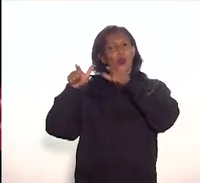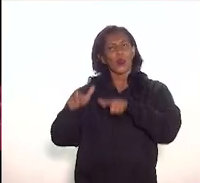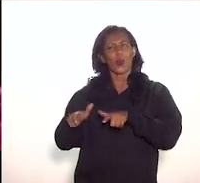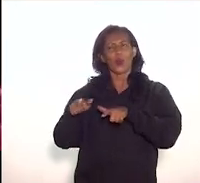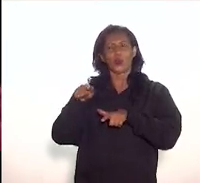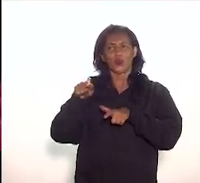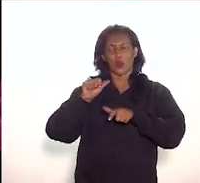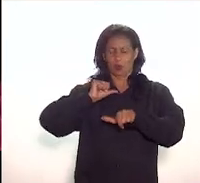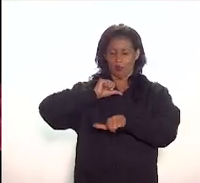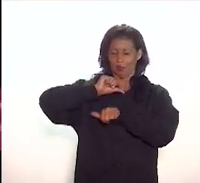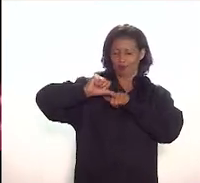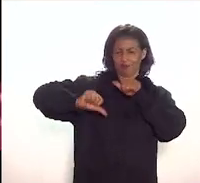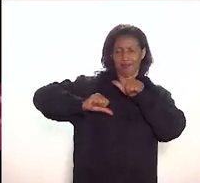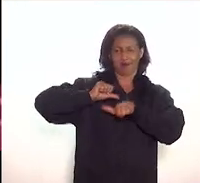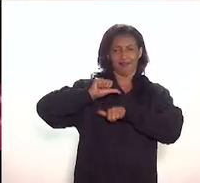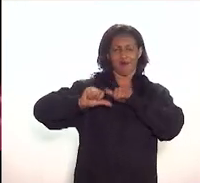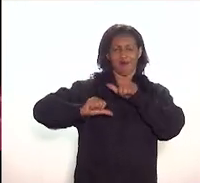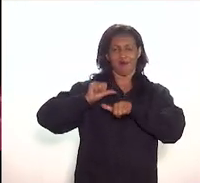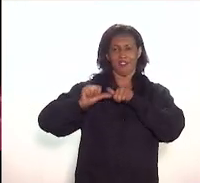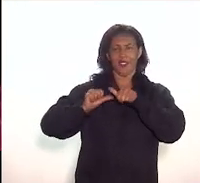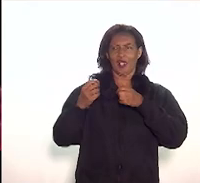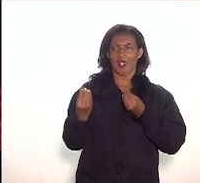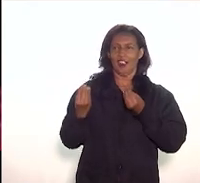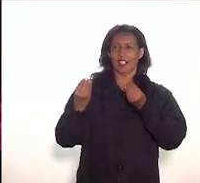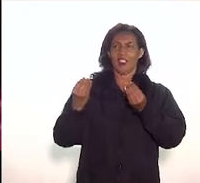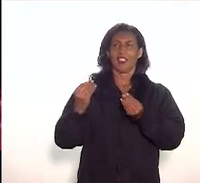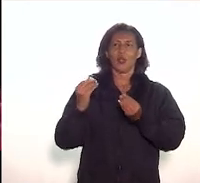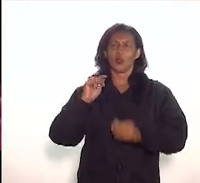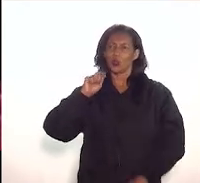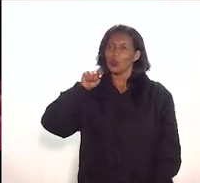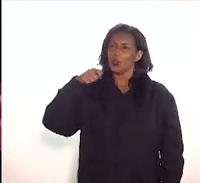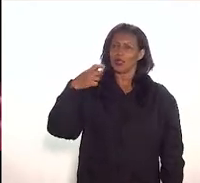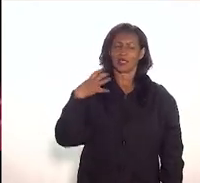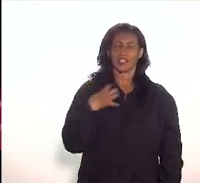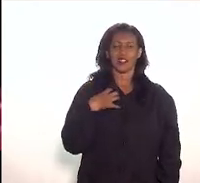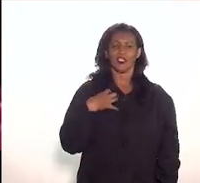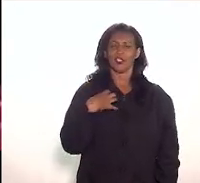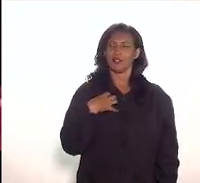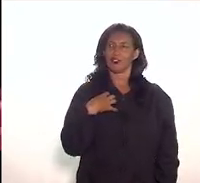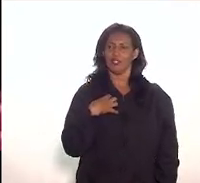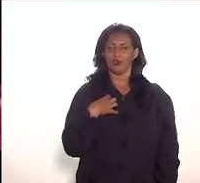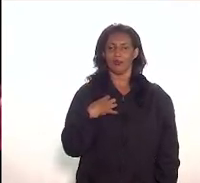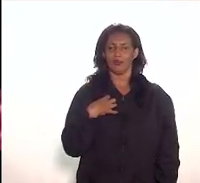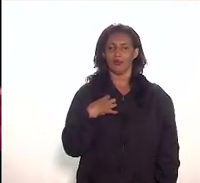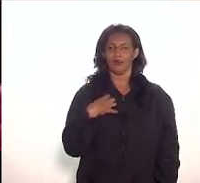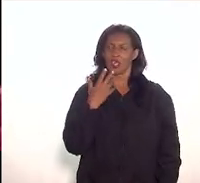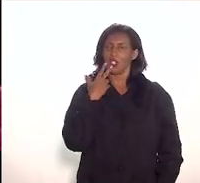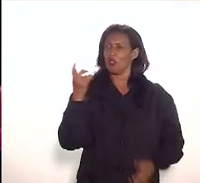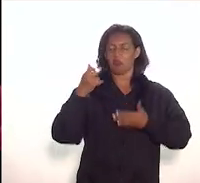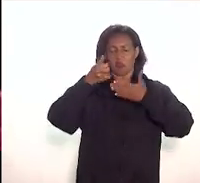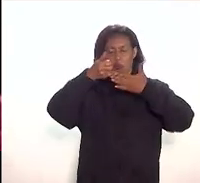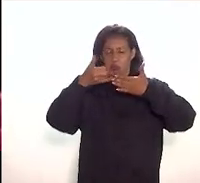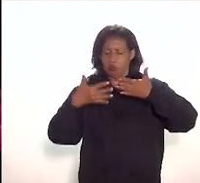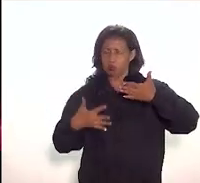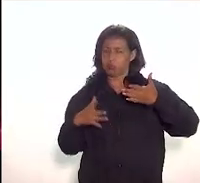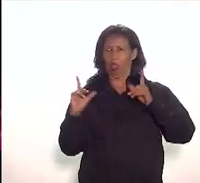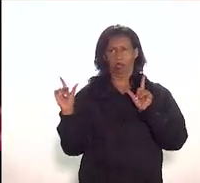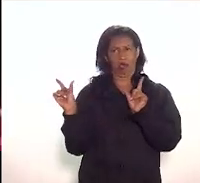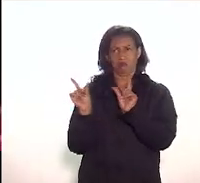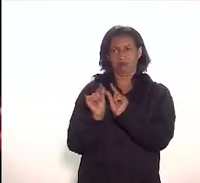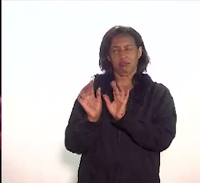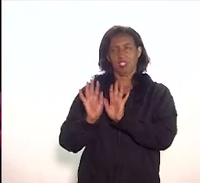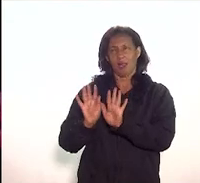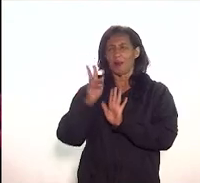restaurou né e deu todo um significado que enfim não vou discorrer sobre isso mas tem uma